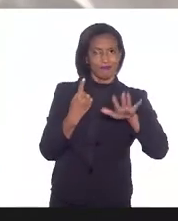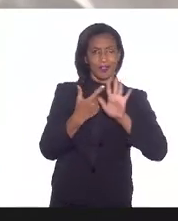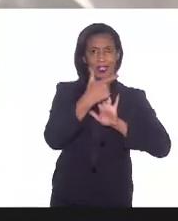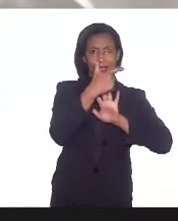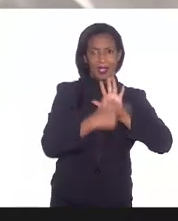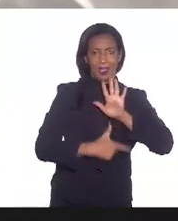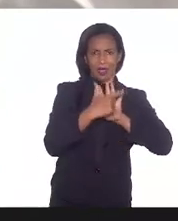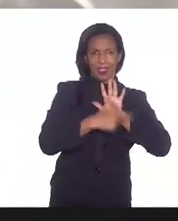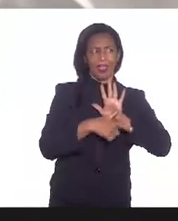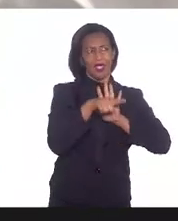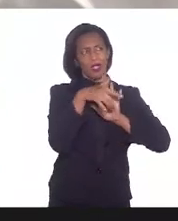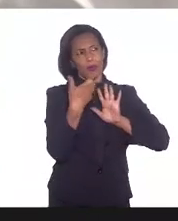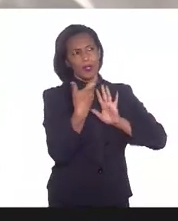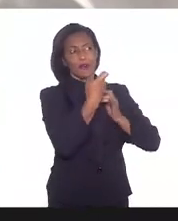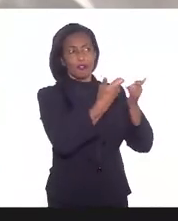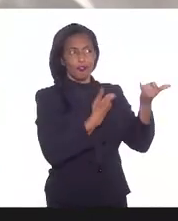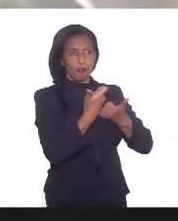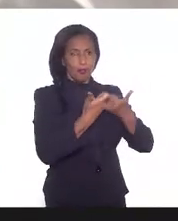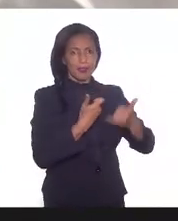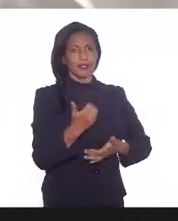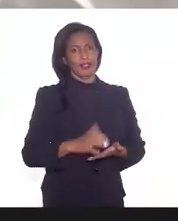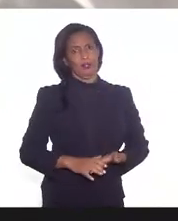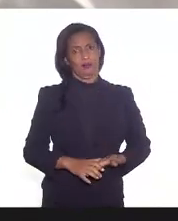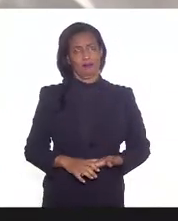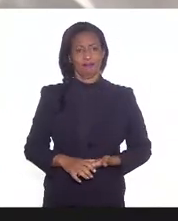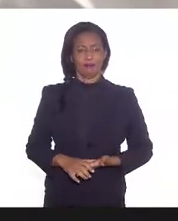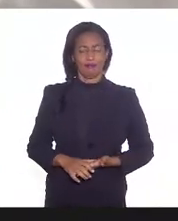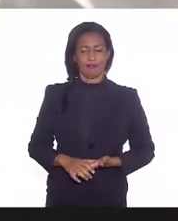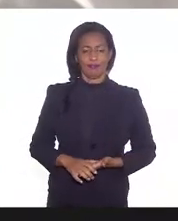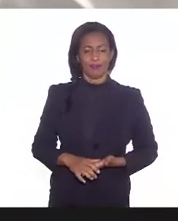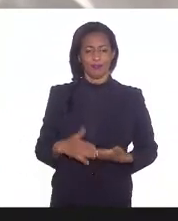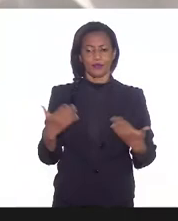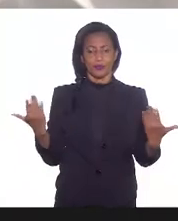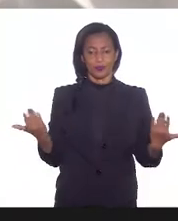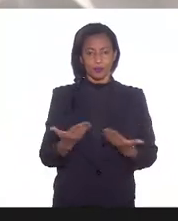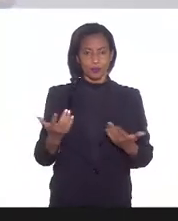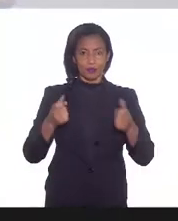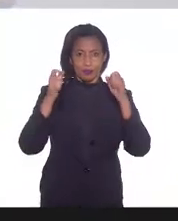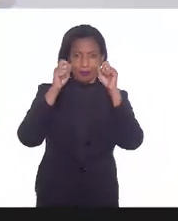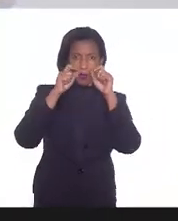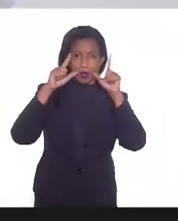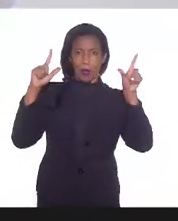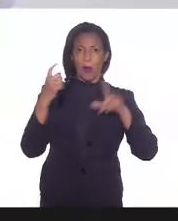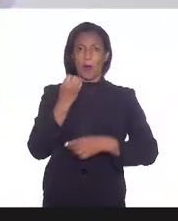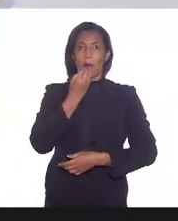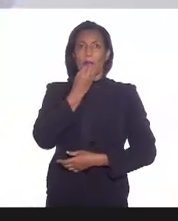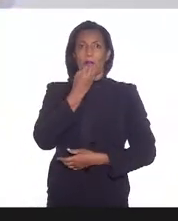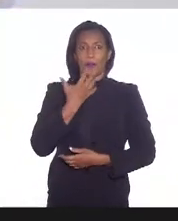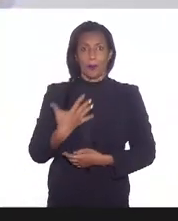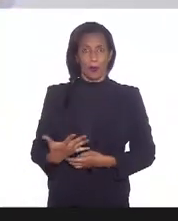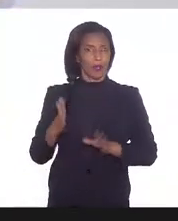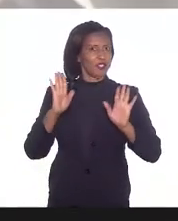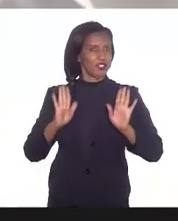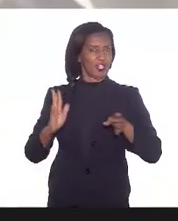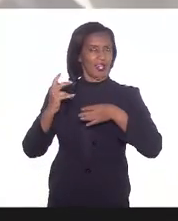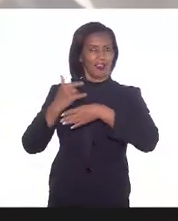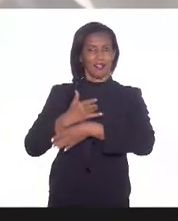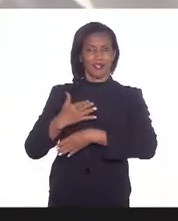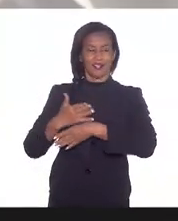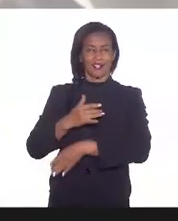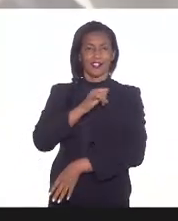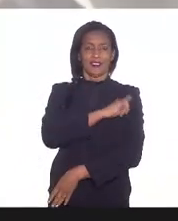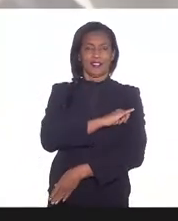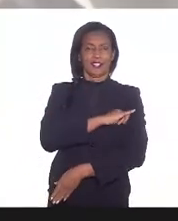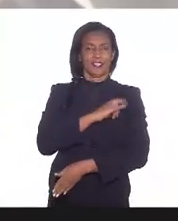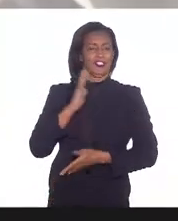nos desse notícia desse calendário único. Hoje, a gente acordou com uma boa notícia da cidade do Rio de Janeiro, uma boa